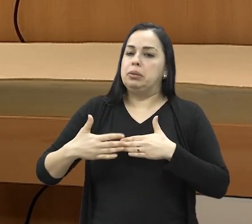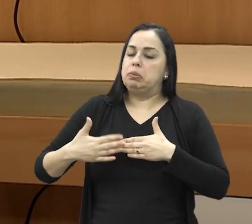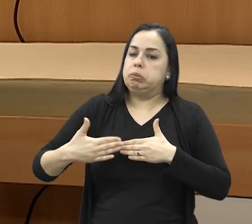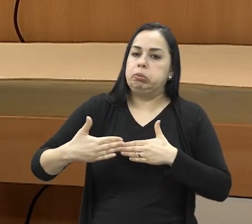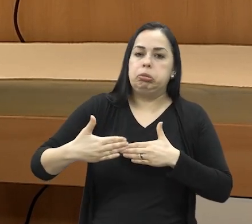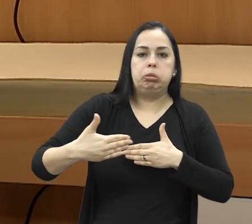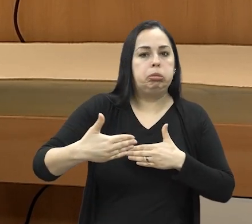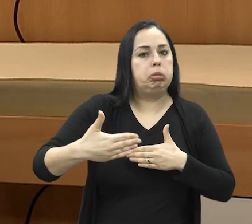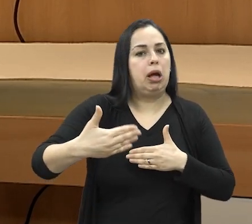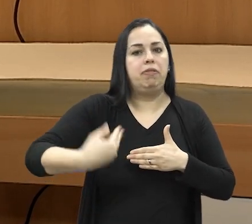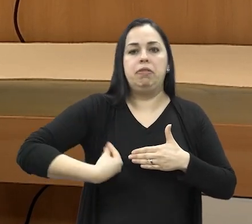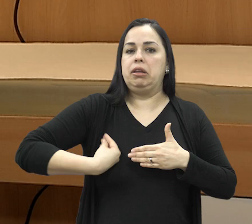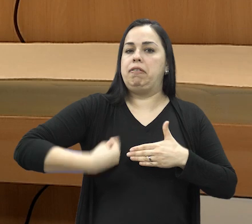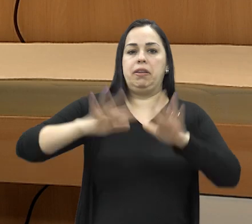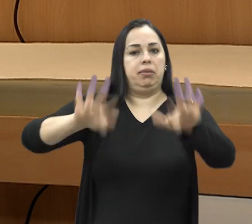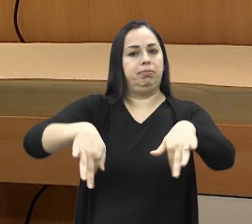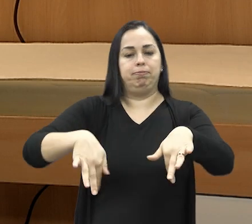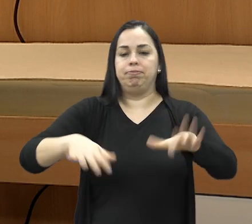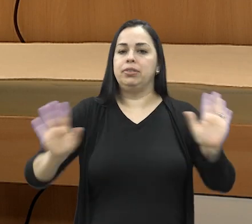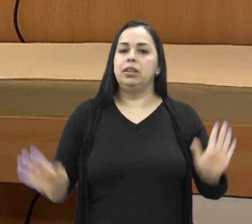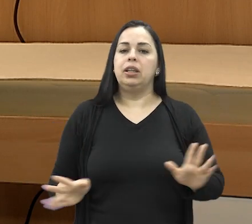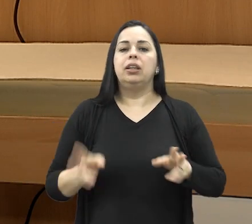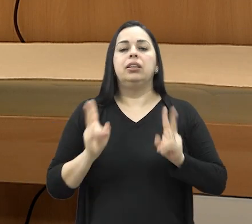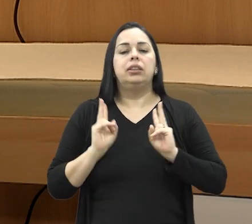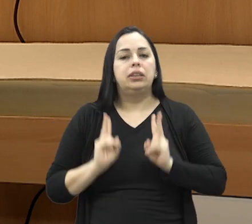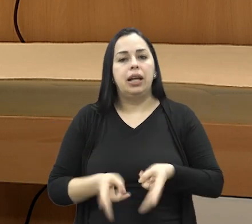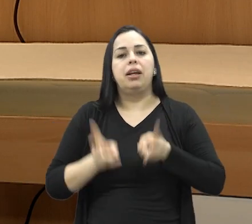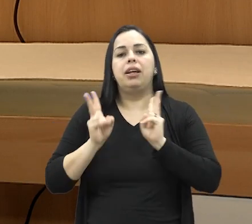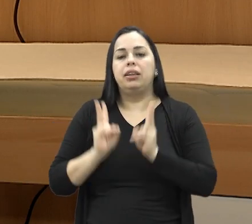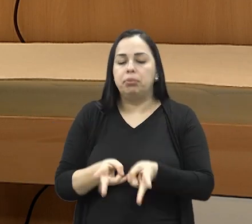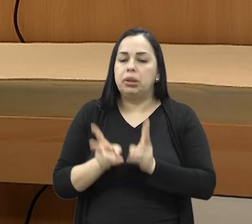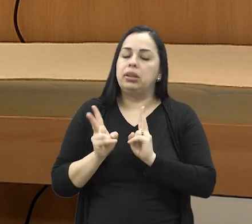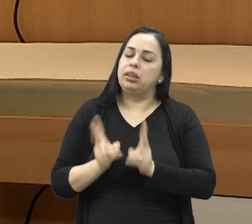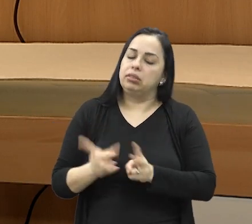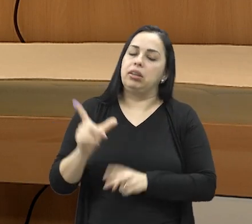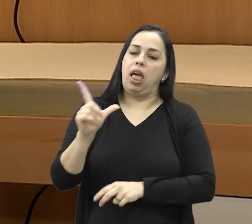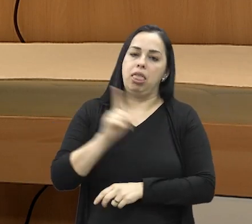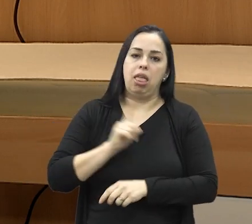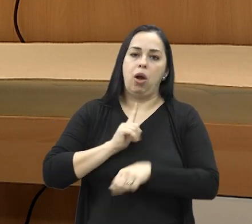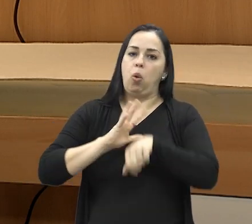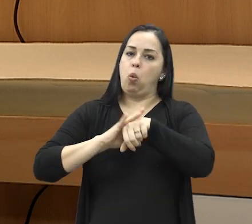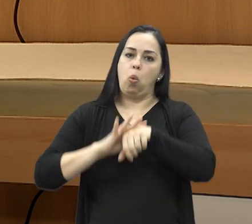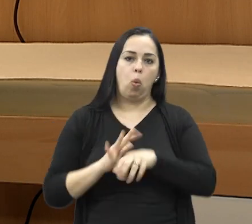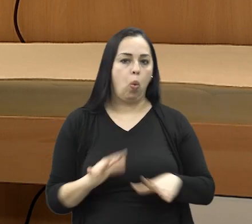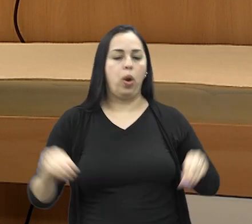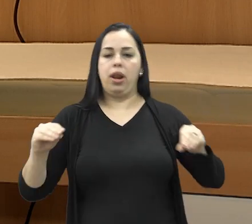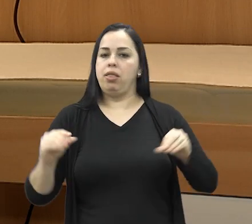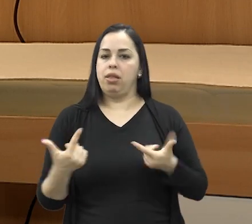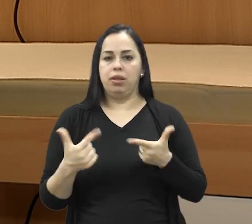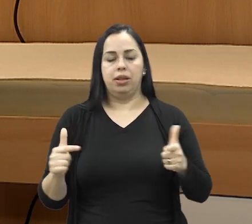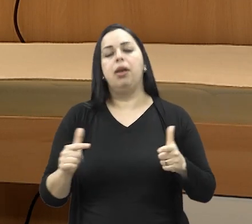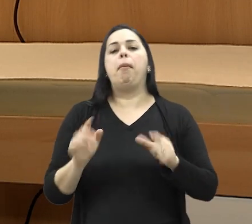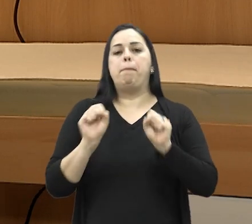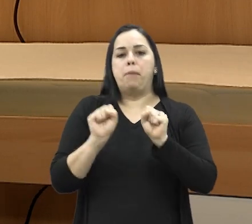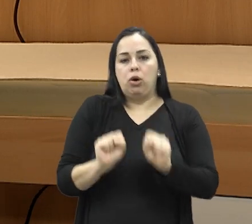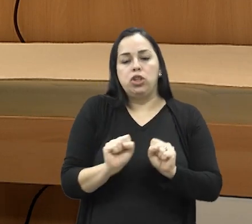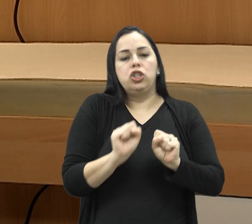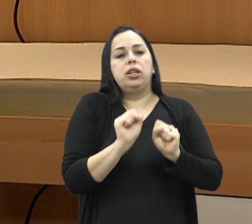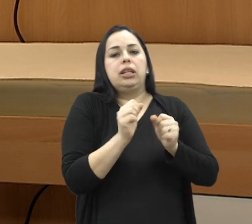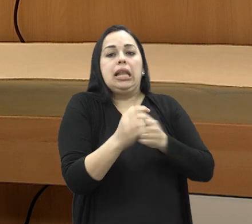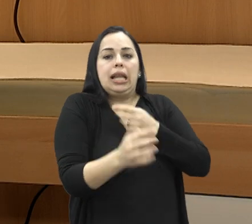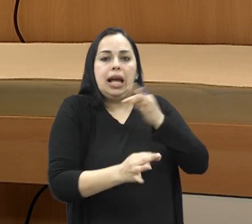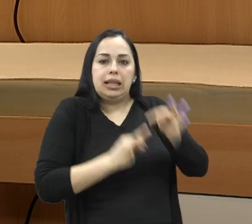acompanha a pessoa até o final da vida dela. Então a pessoa passa a conviver com essa doença.